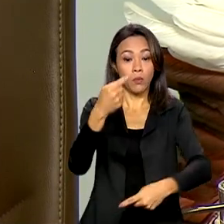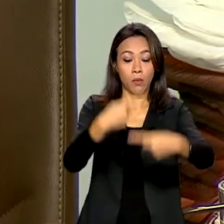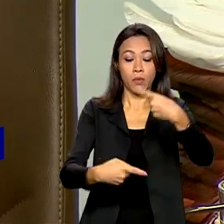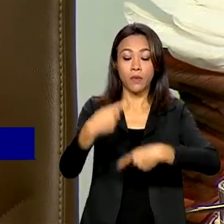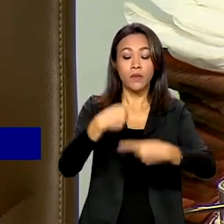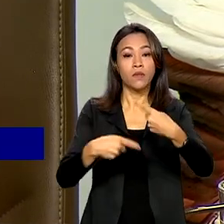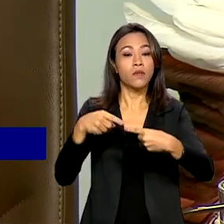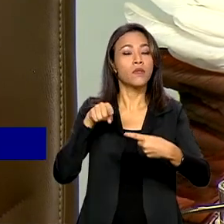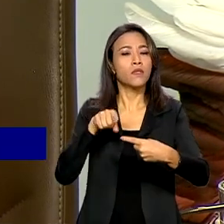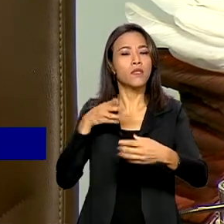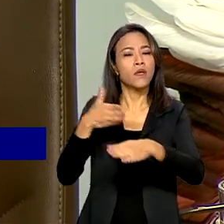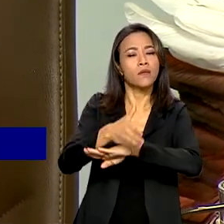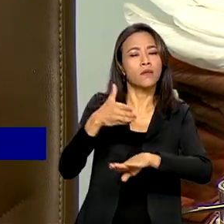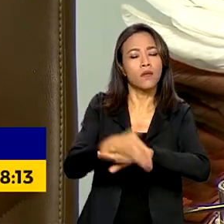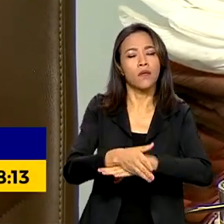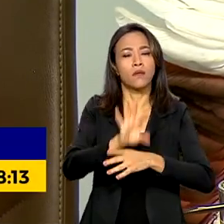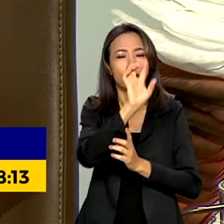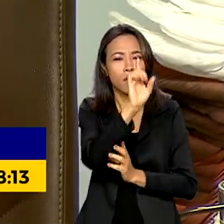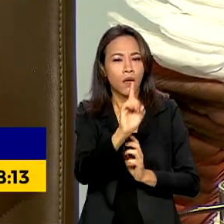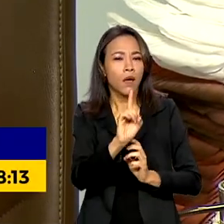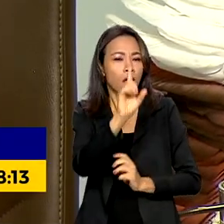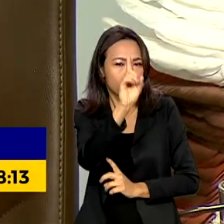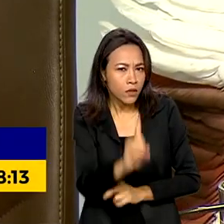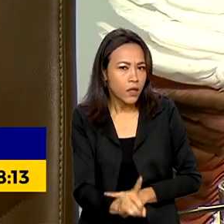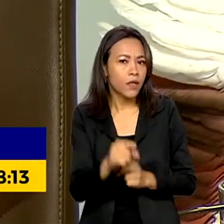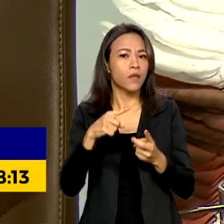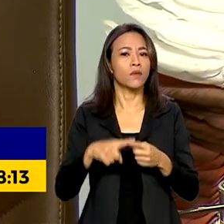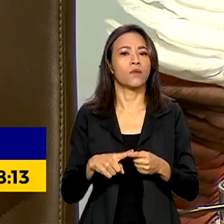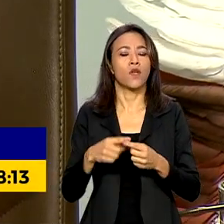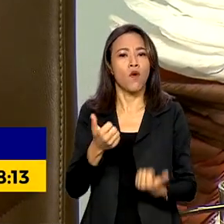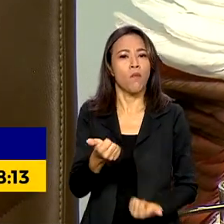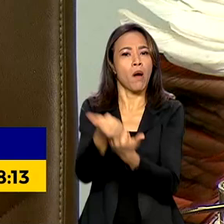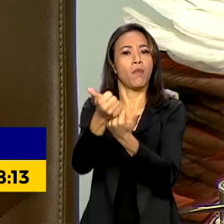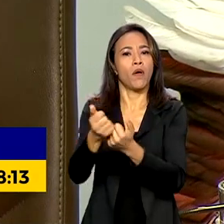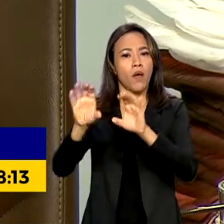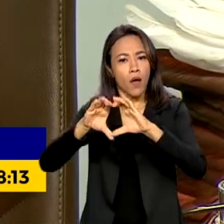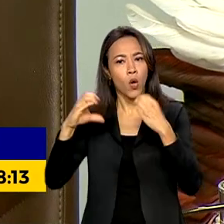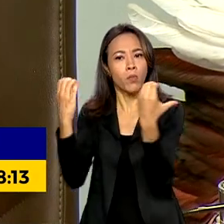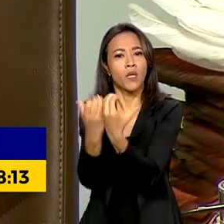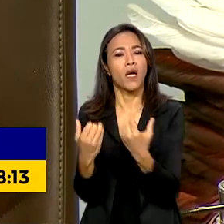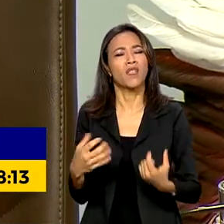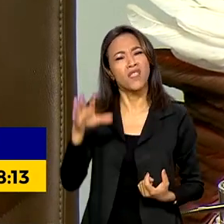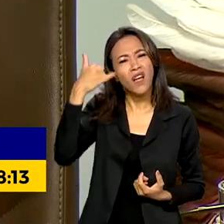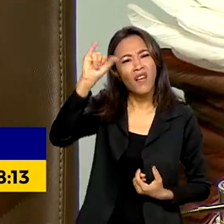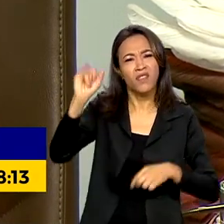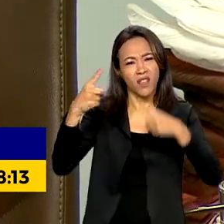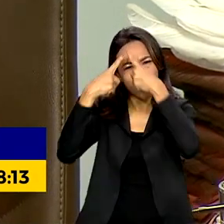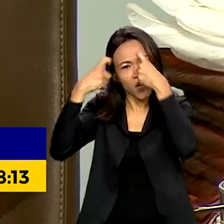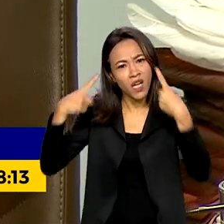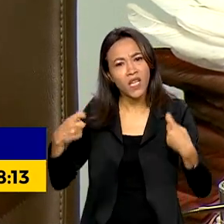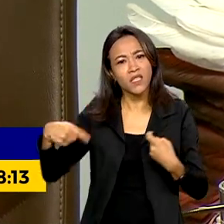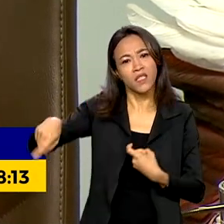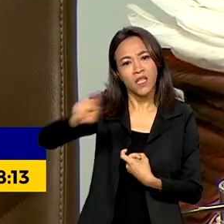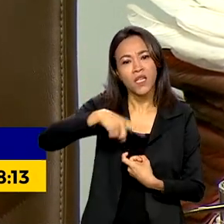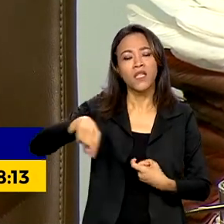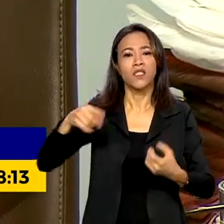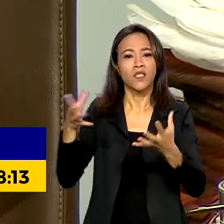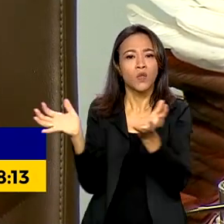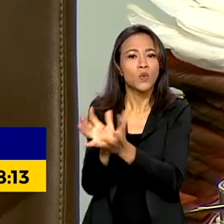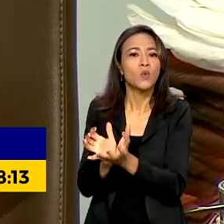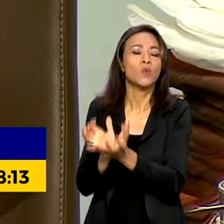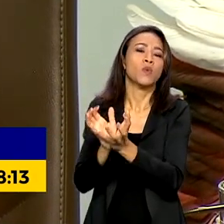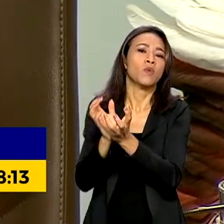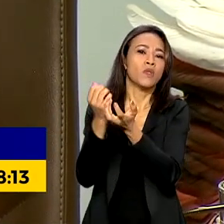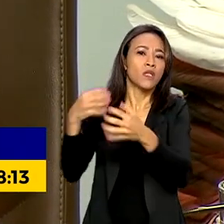direitos, de fortalecimento comunitário e também de reparação pelas violências e violações sofridas pelas populações indígenas e